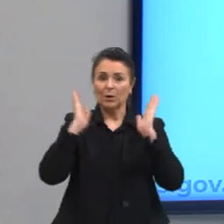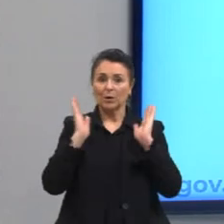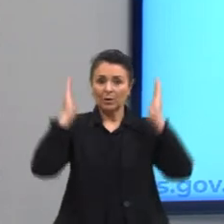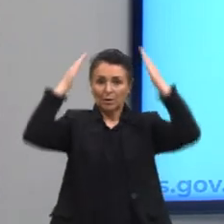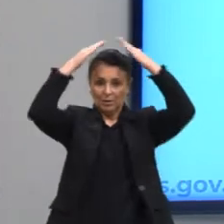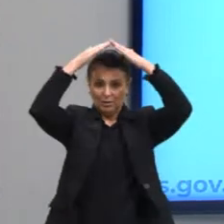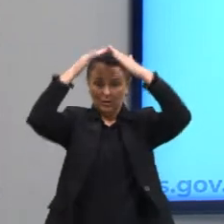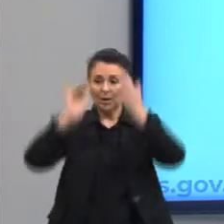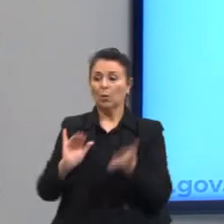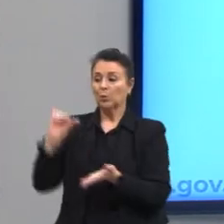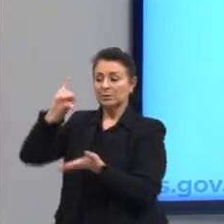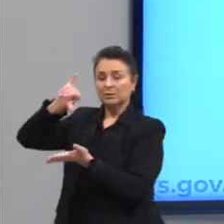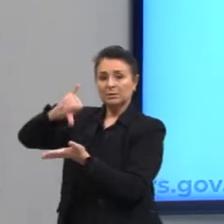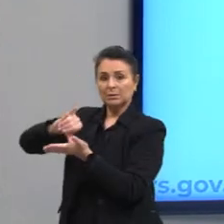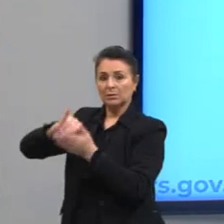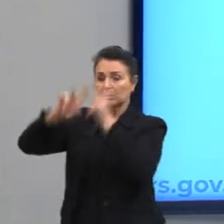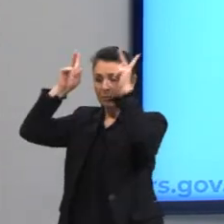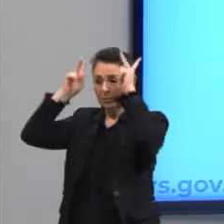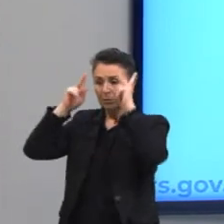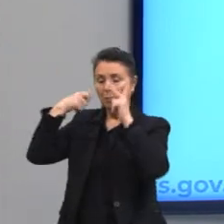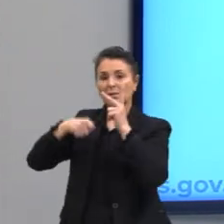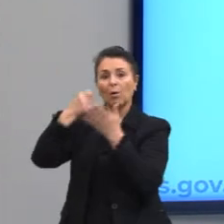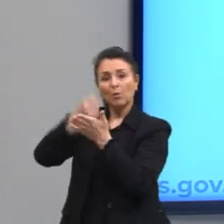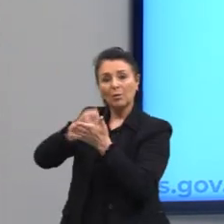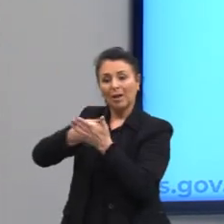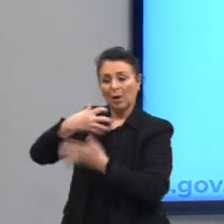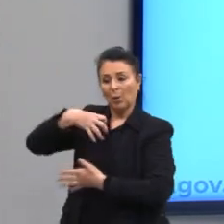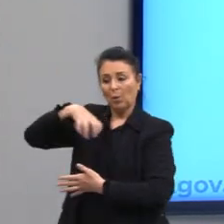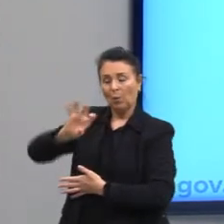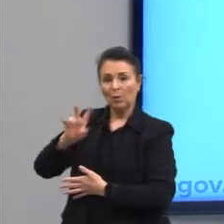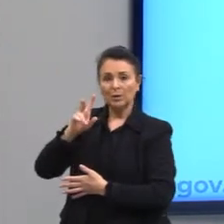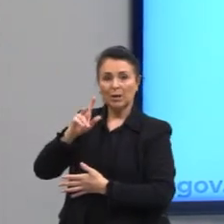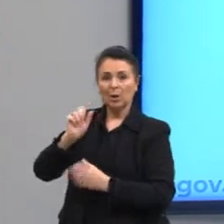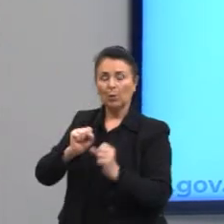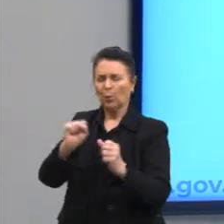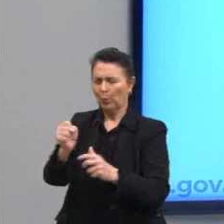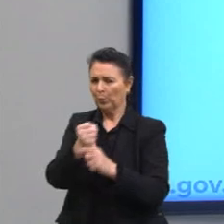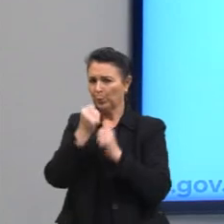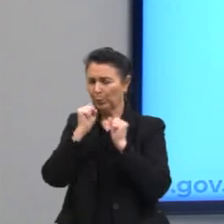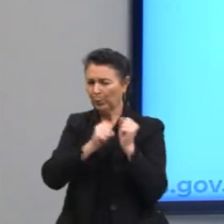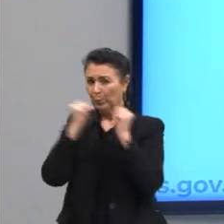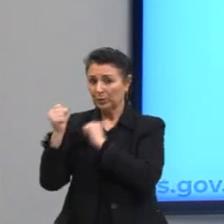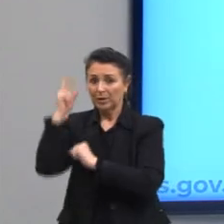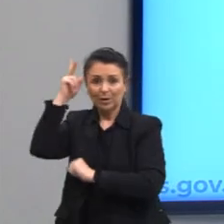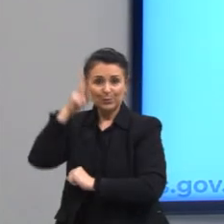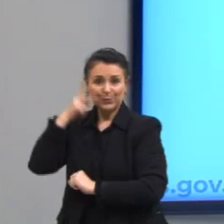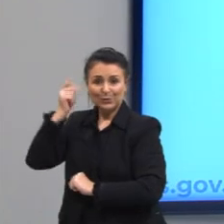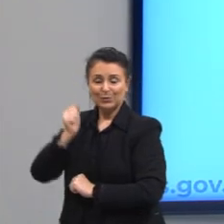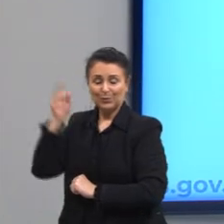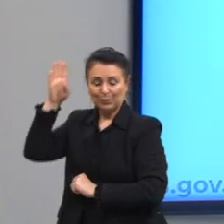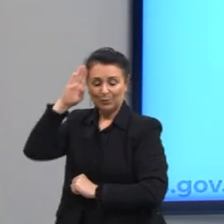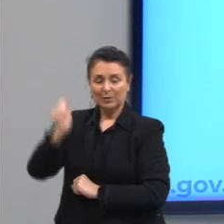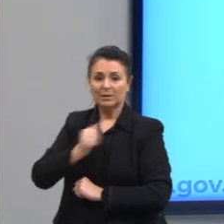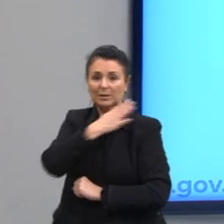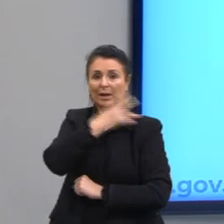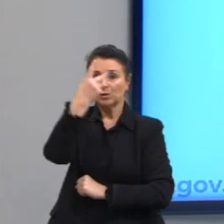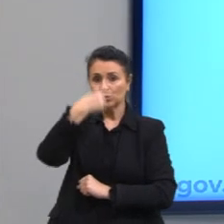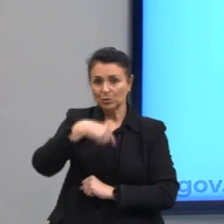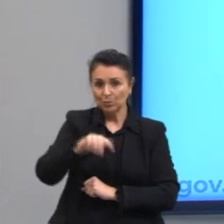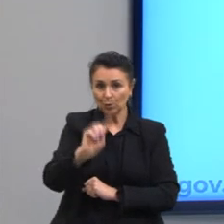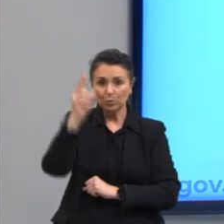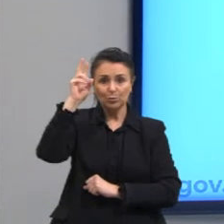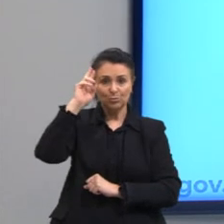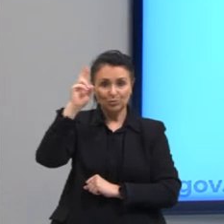medida em que os príncipes tiveram que lutar contra o poder político e militar de outros chefes políticos rivais.